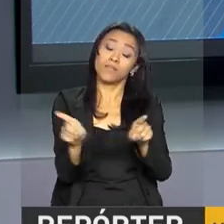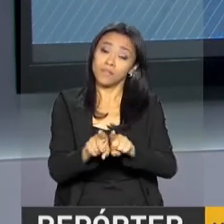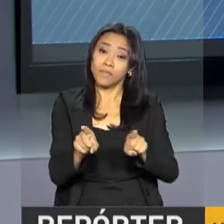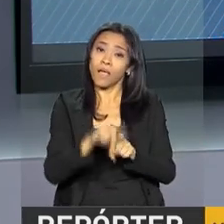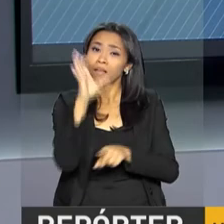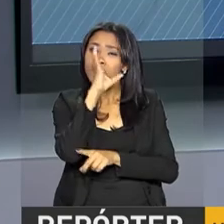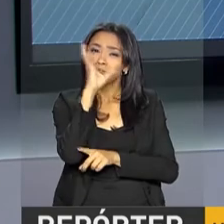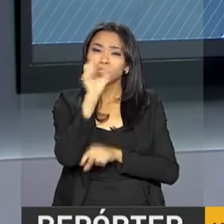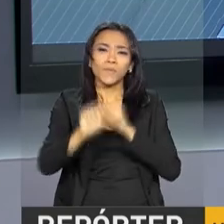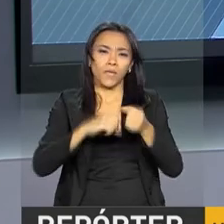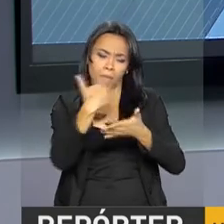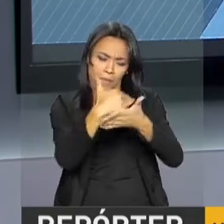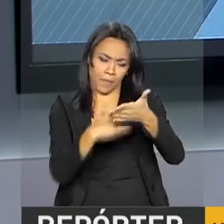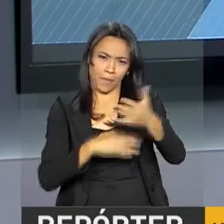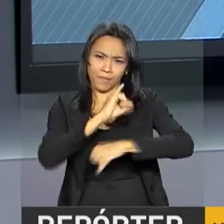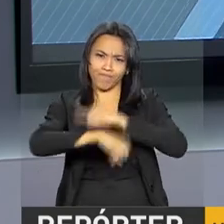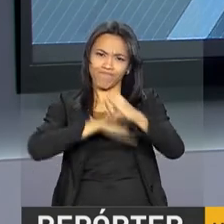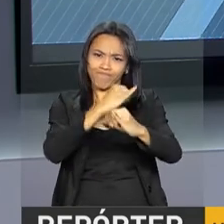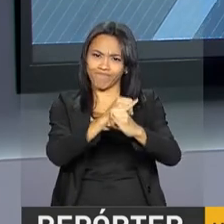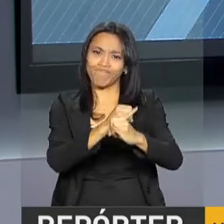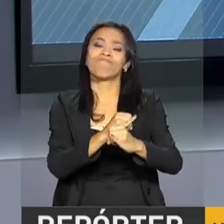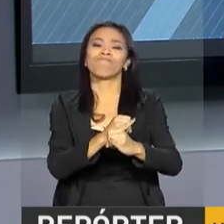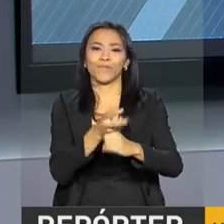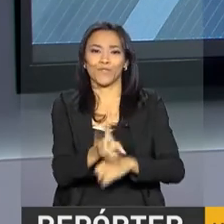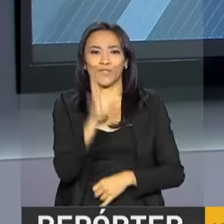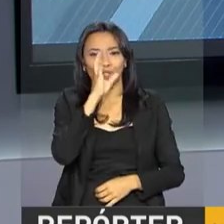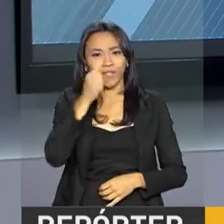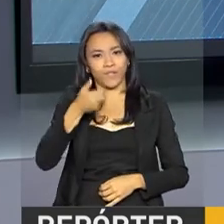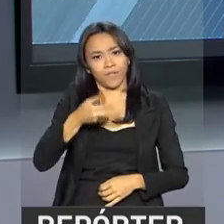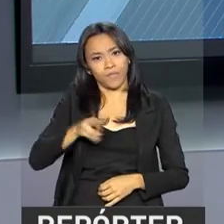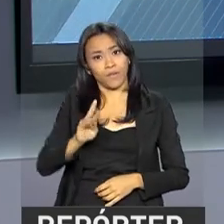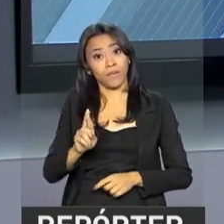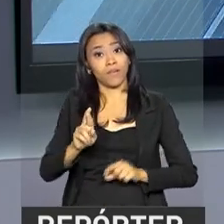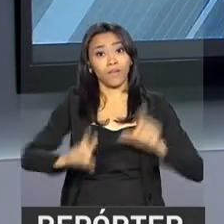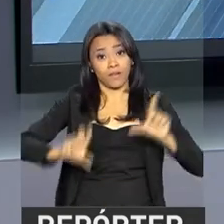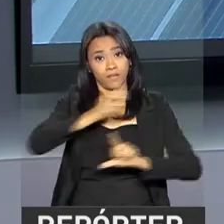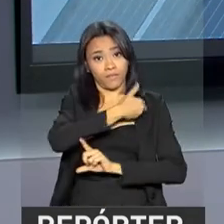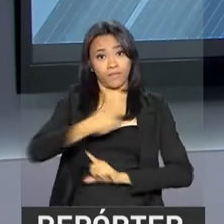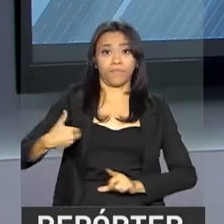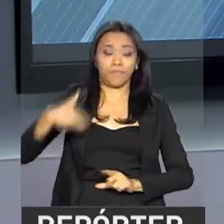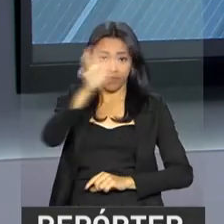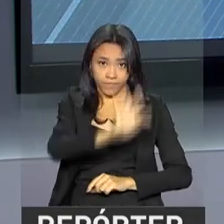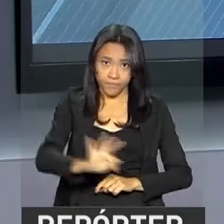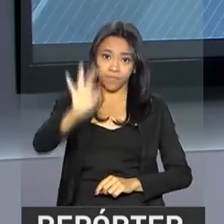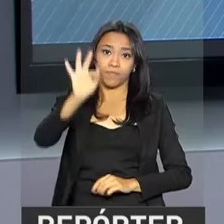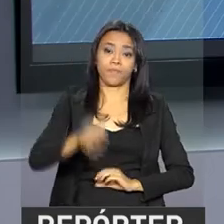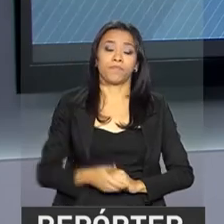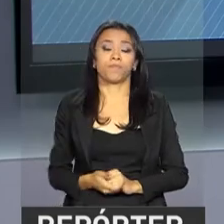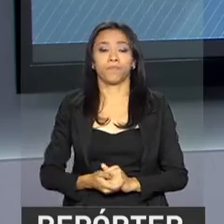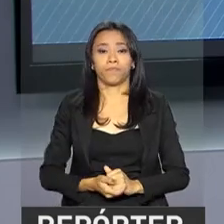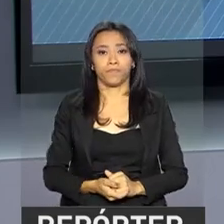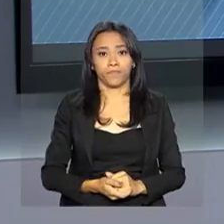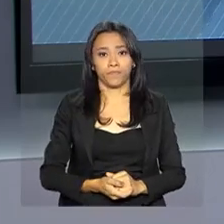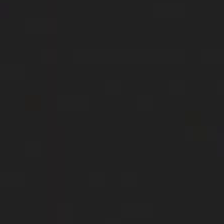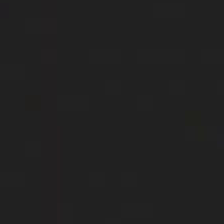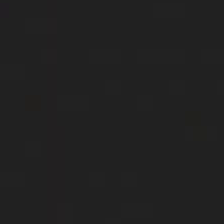acompanhar a nossa programação na internet. Continue com a gente aqui na NBR, a TV do Governo Federal.